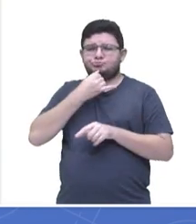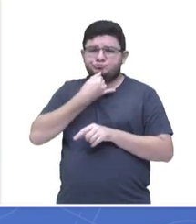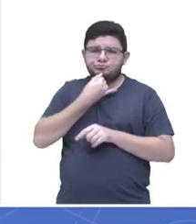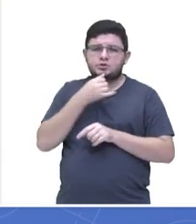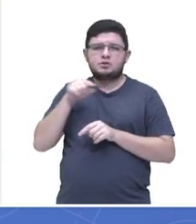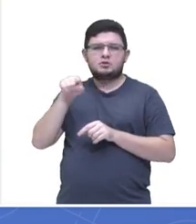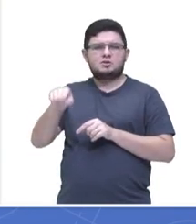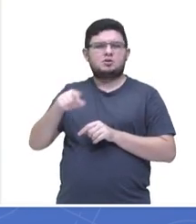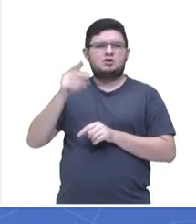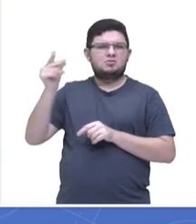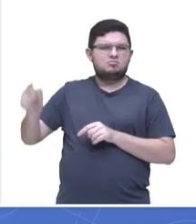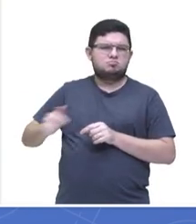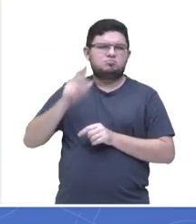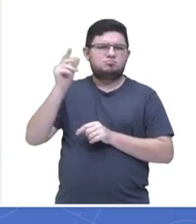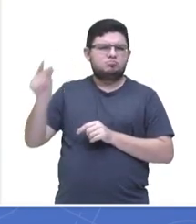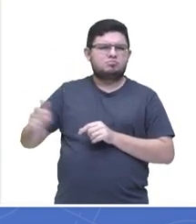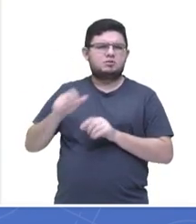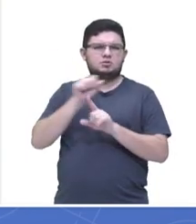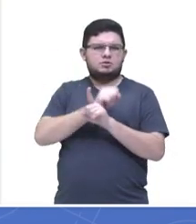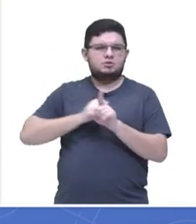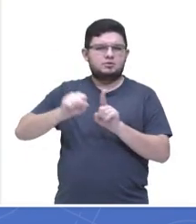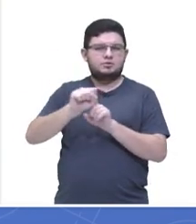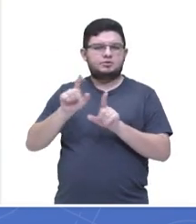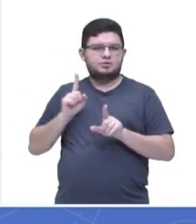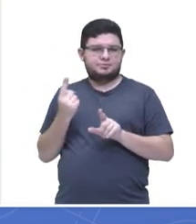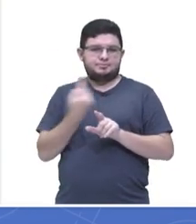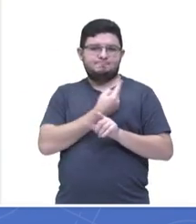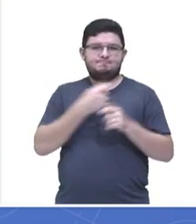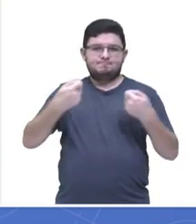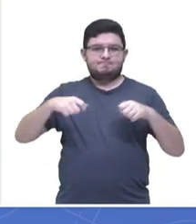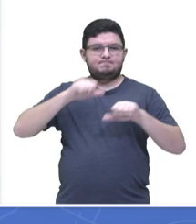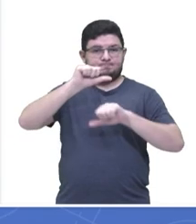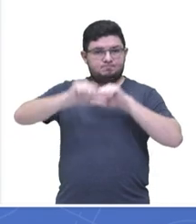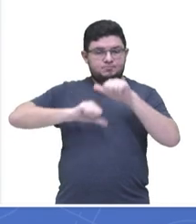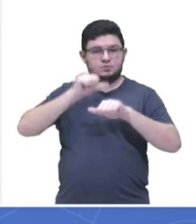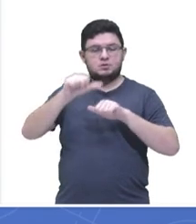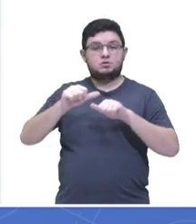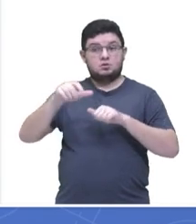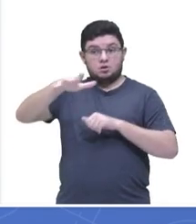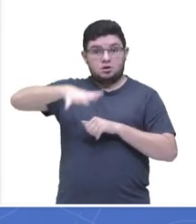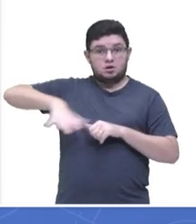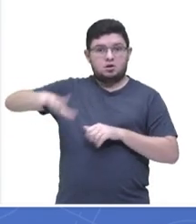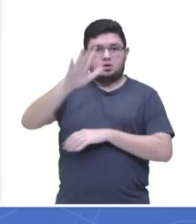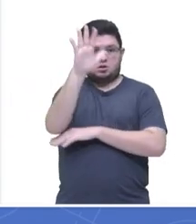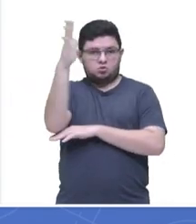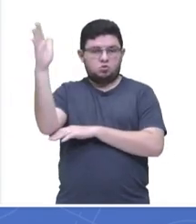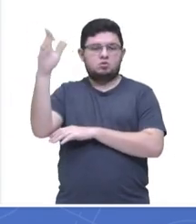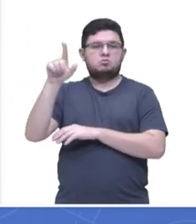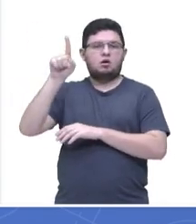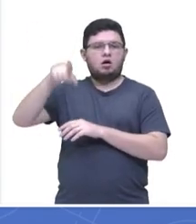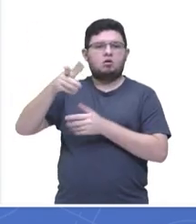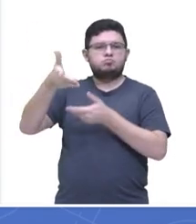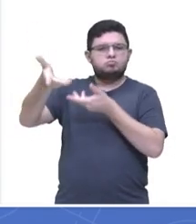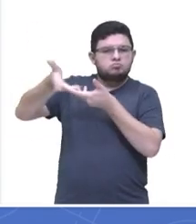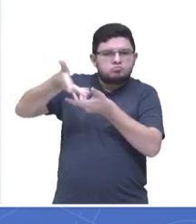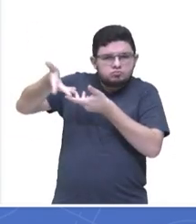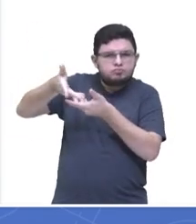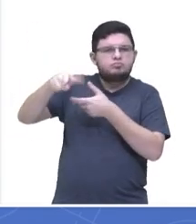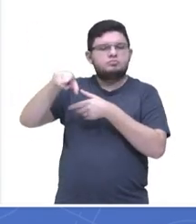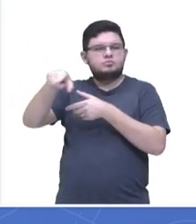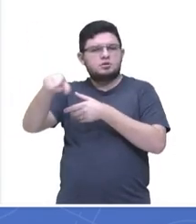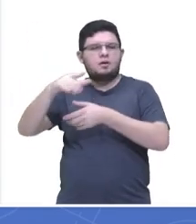arraigada na sociedade e que nós precisamos mudar. A natureza é a nossa parceira e nós temos que também ser